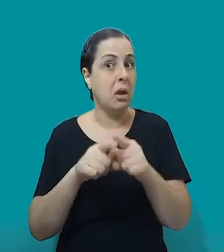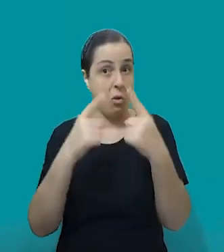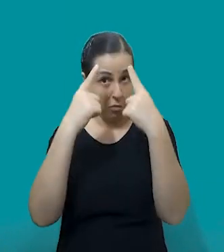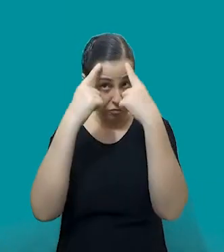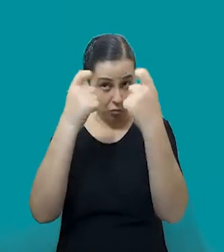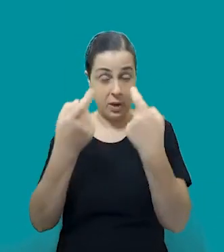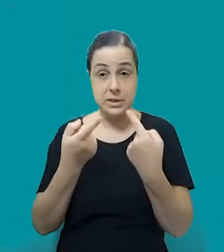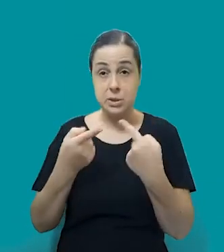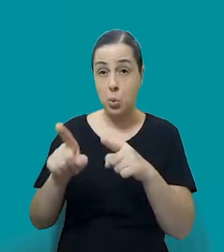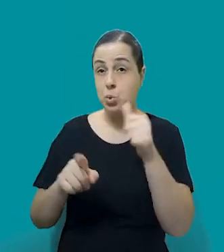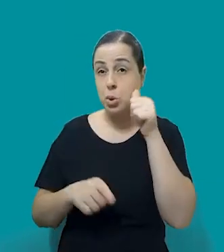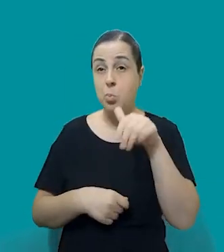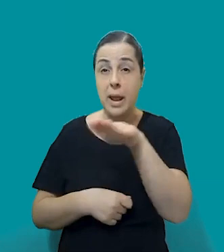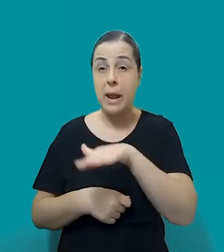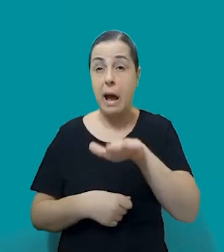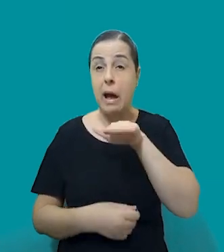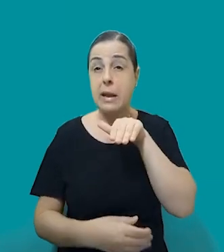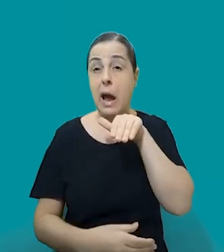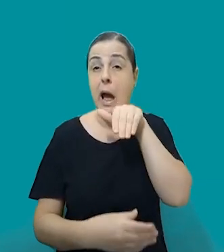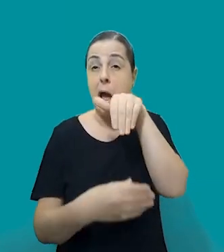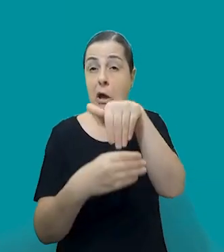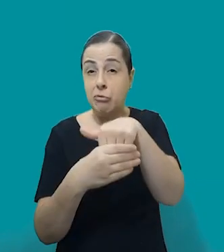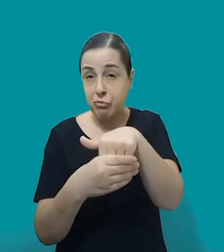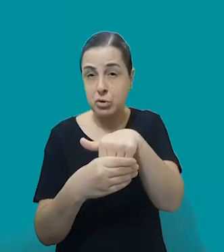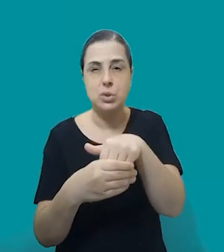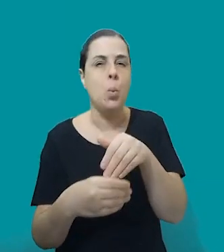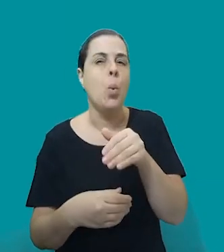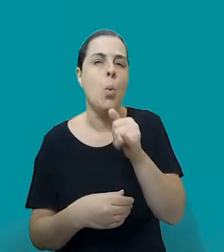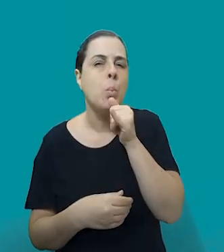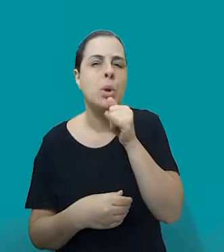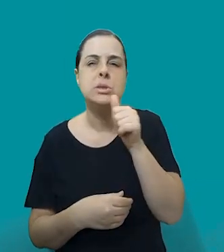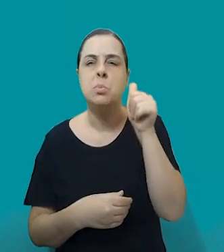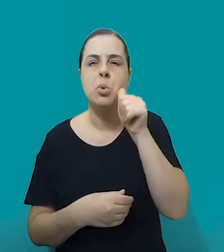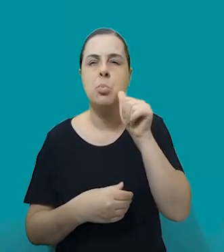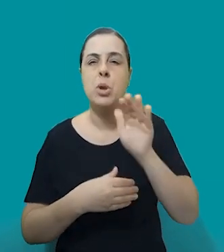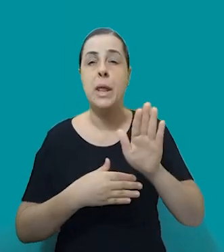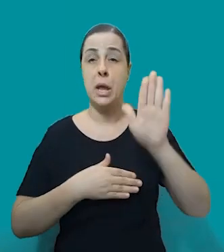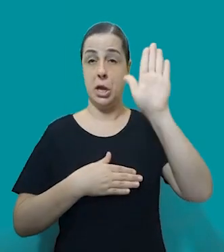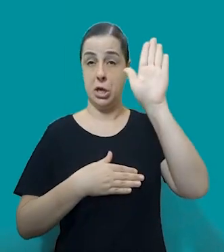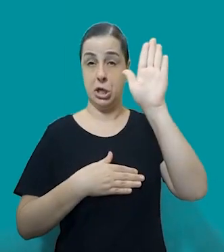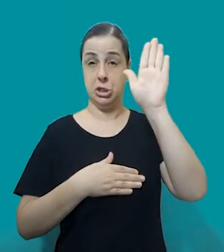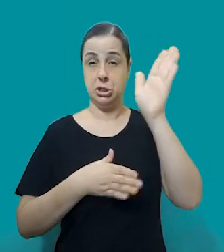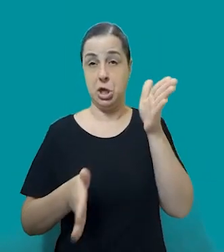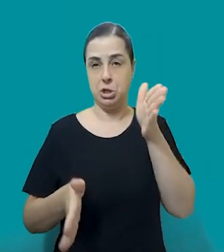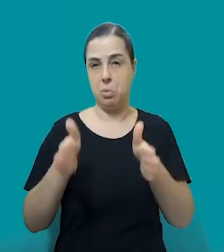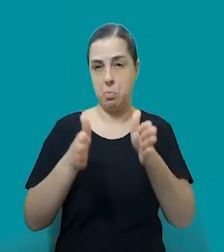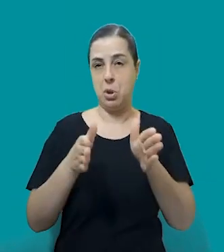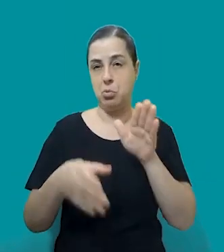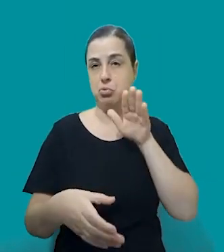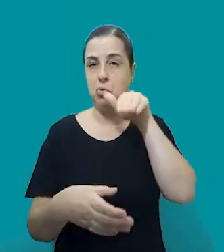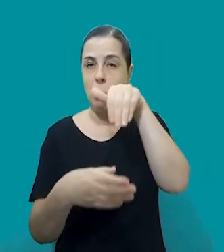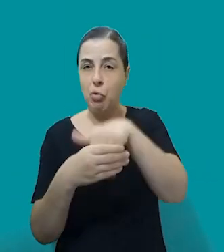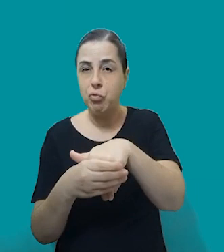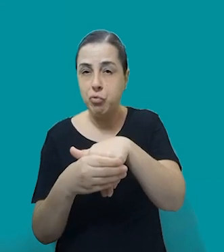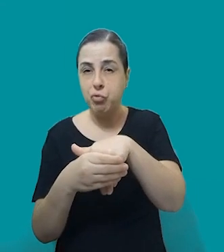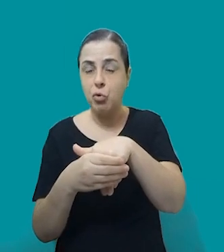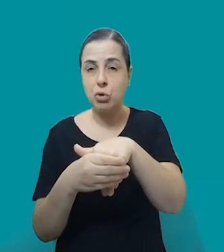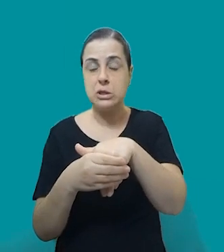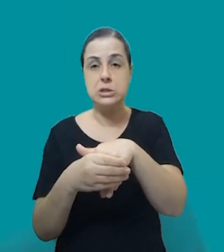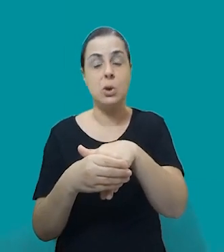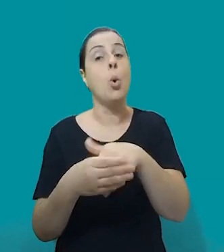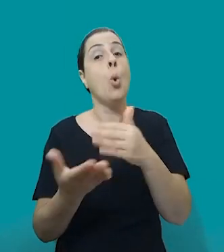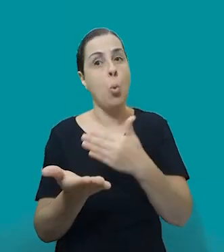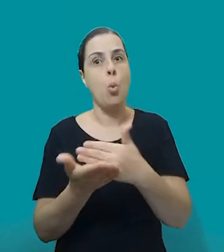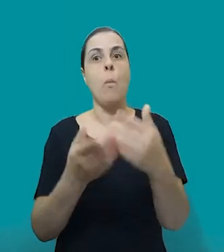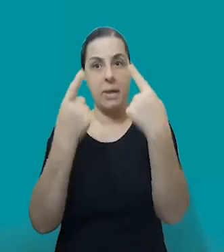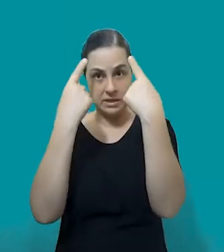mulher. Então, a mulher, quando ela se candidata, ou quando ela se expõe a esse espaço público, quando ela pleiteia um cargo político, ela passa